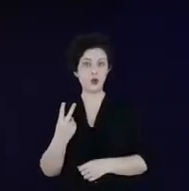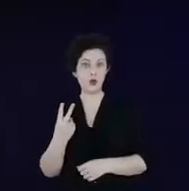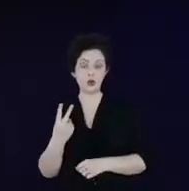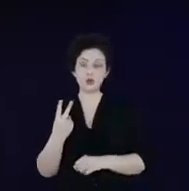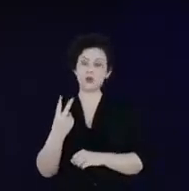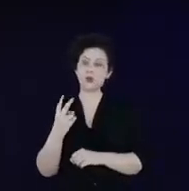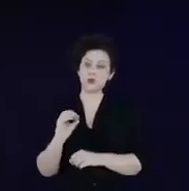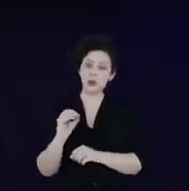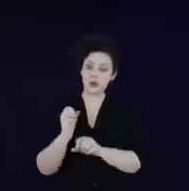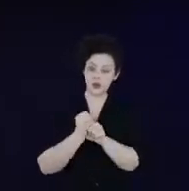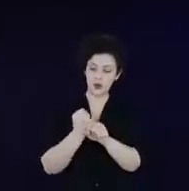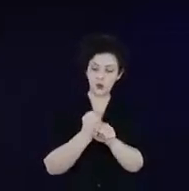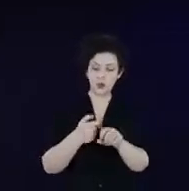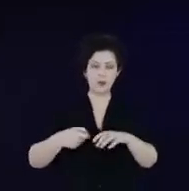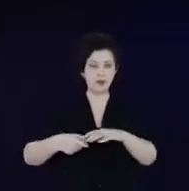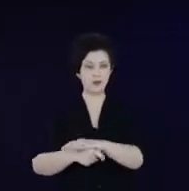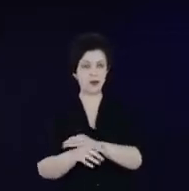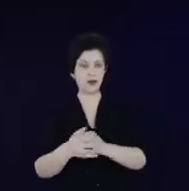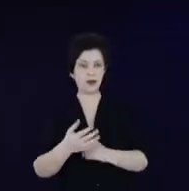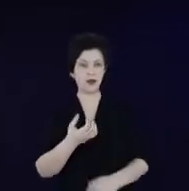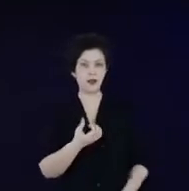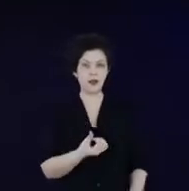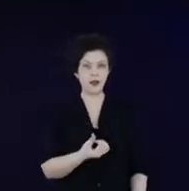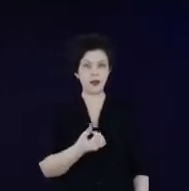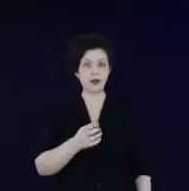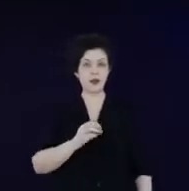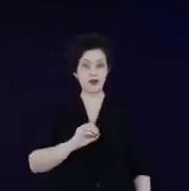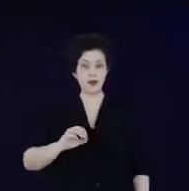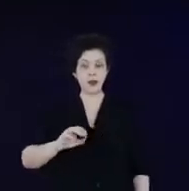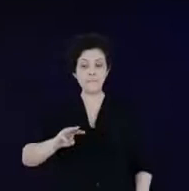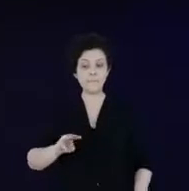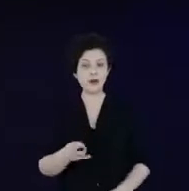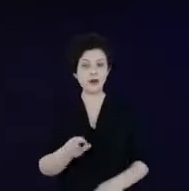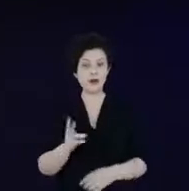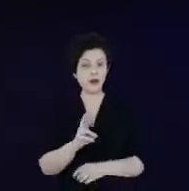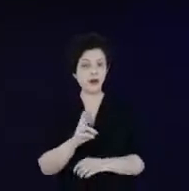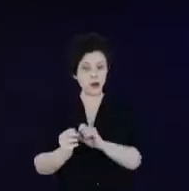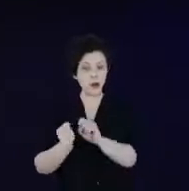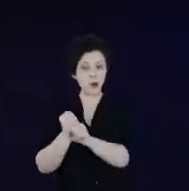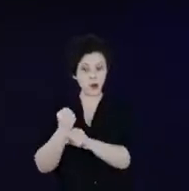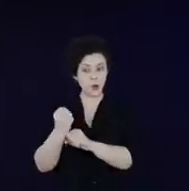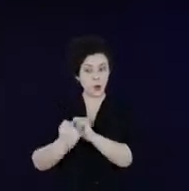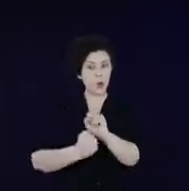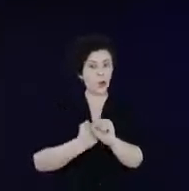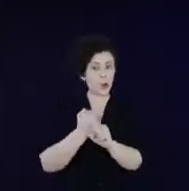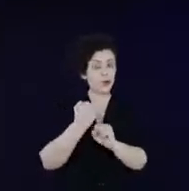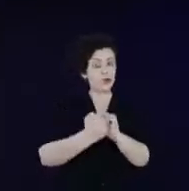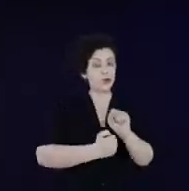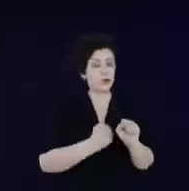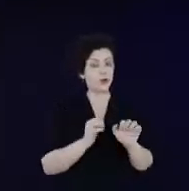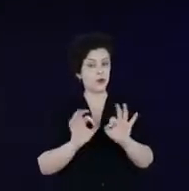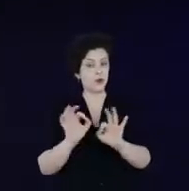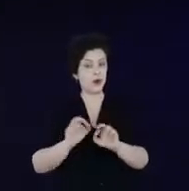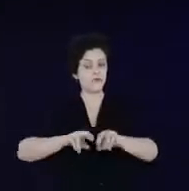foram investidos, em média, 600 milhões de reais por ano em projetos de eficientização.